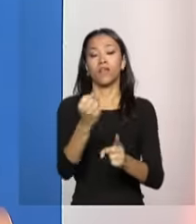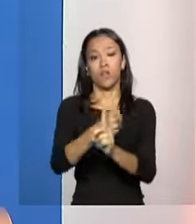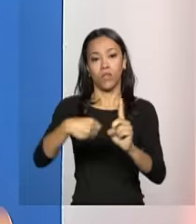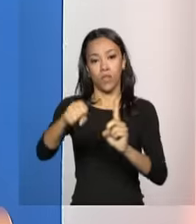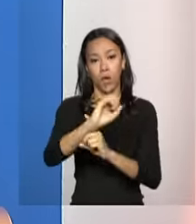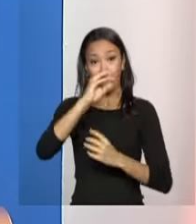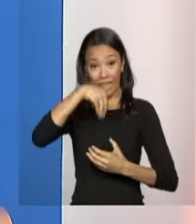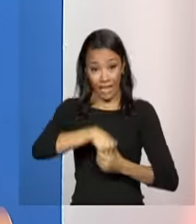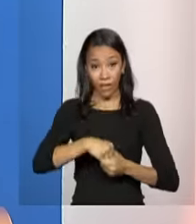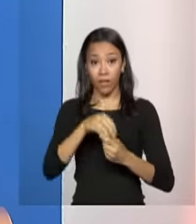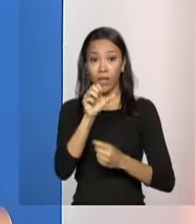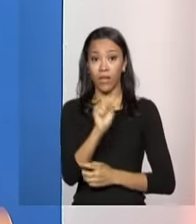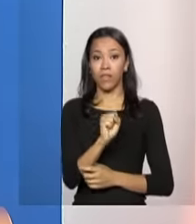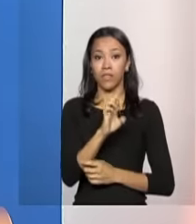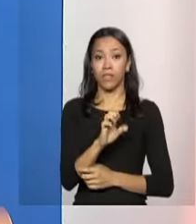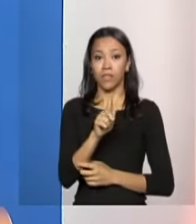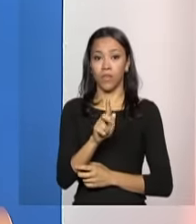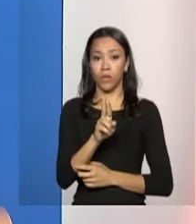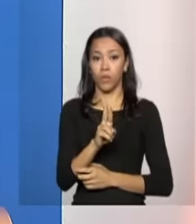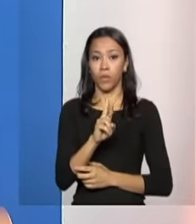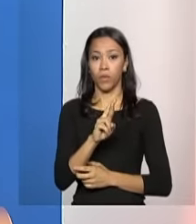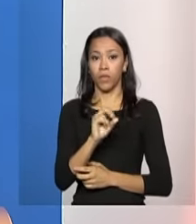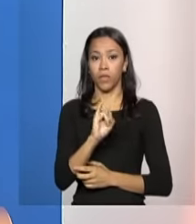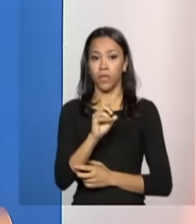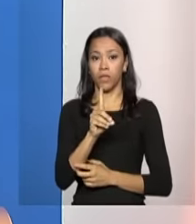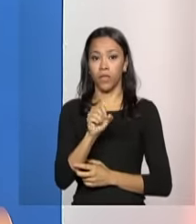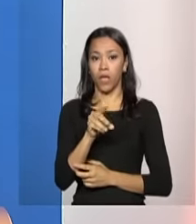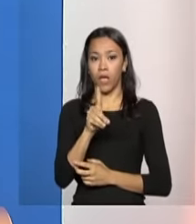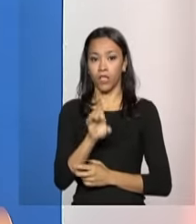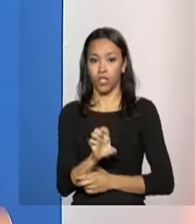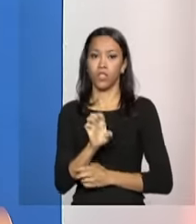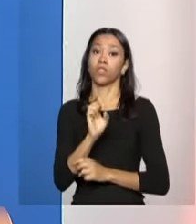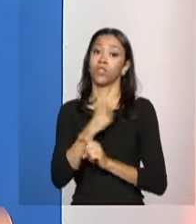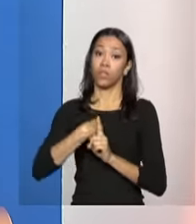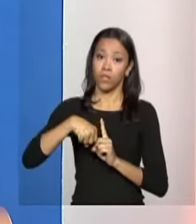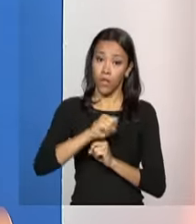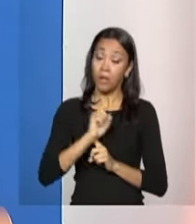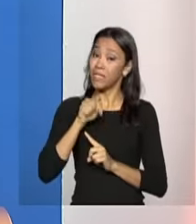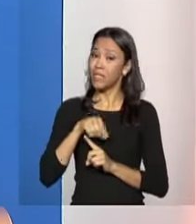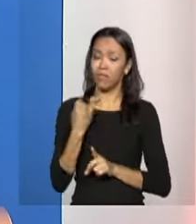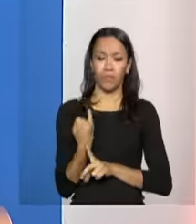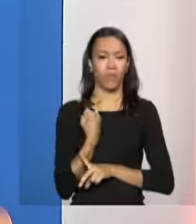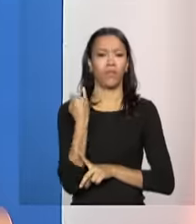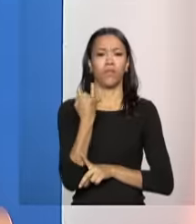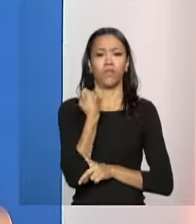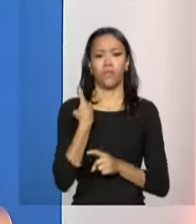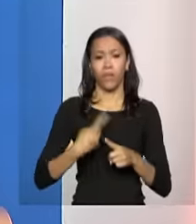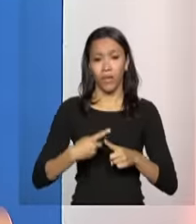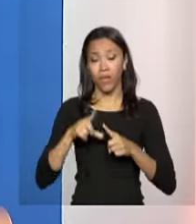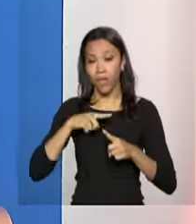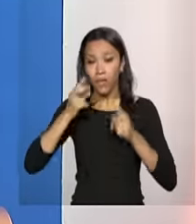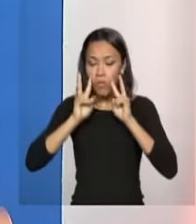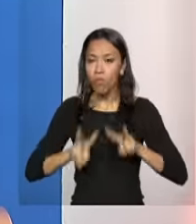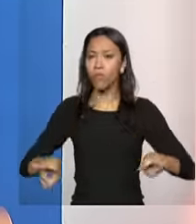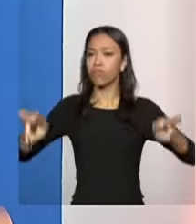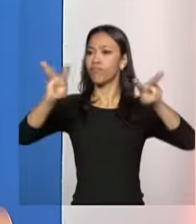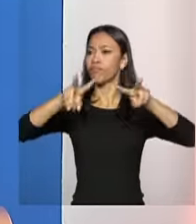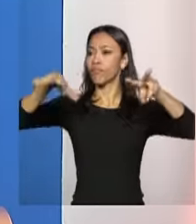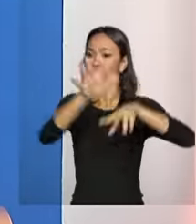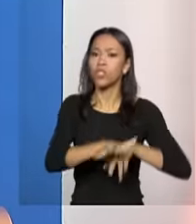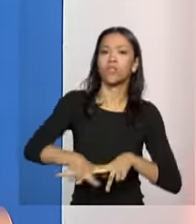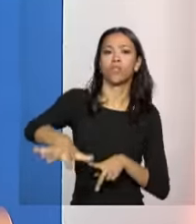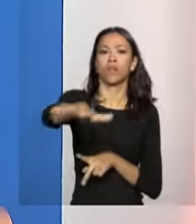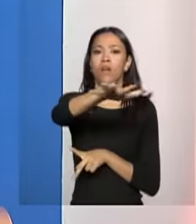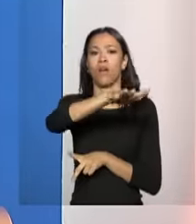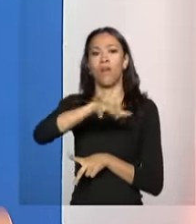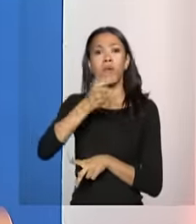Portanto, uma política pública não contributiva, isso é muito importante, que tem uma perspectiva universalizante, ou seja,